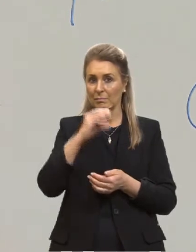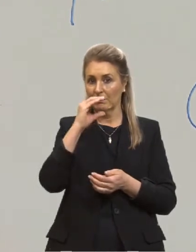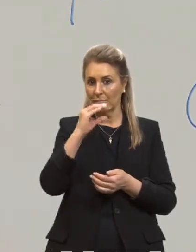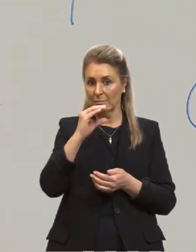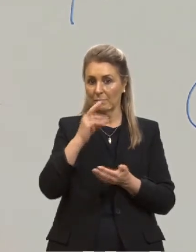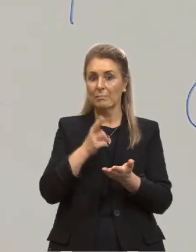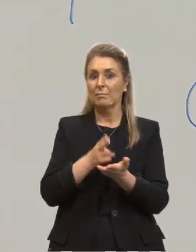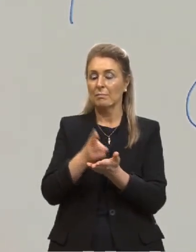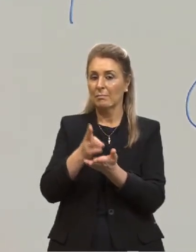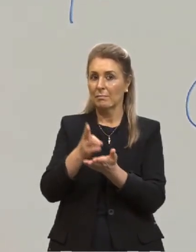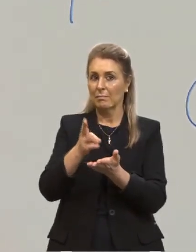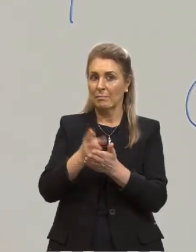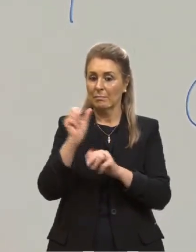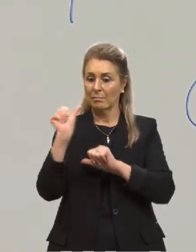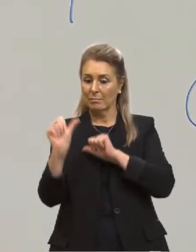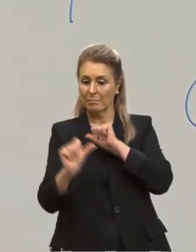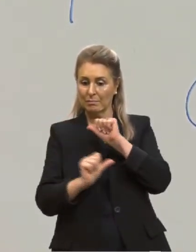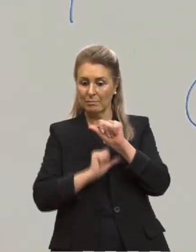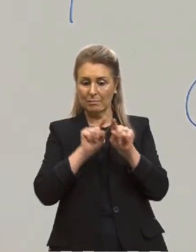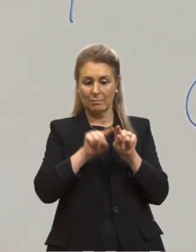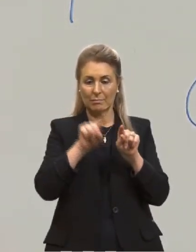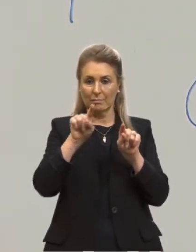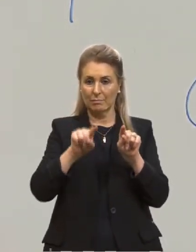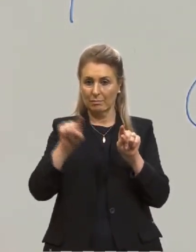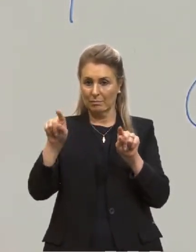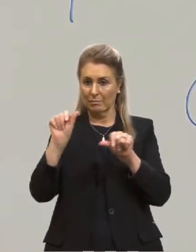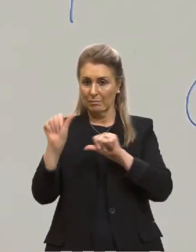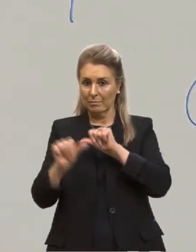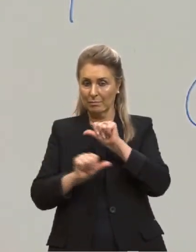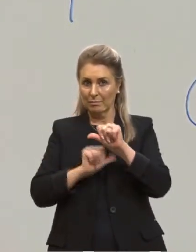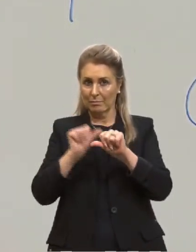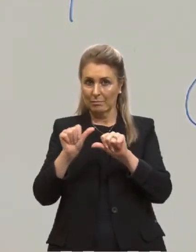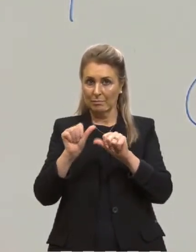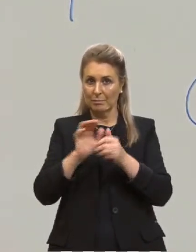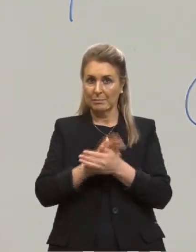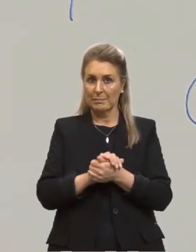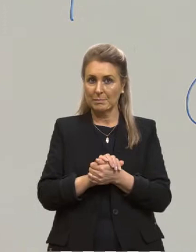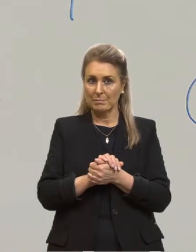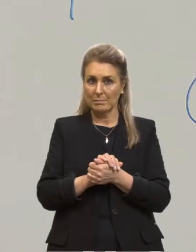constante, e eu passar esse comprimento de onda para cá, deixa eu ver,